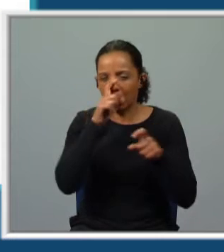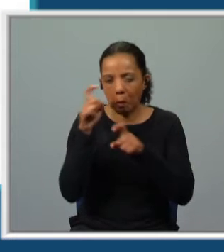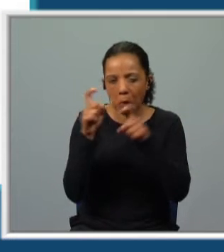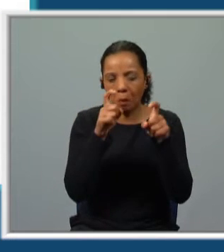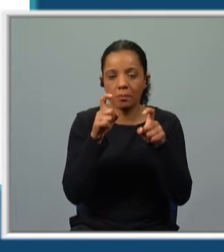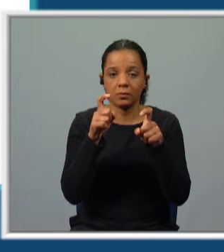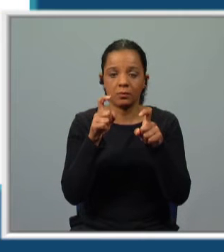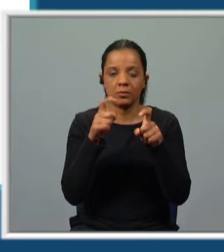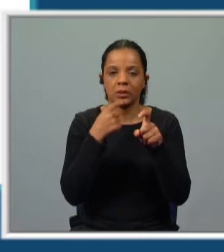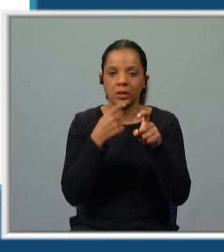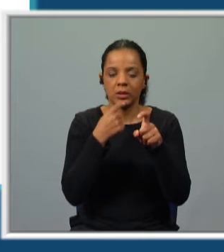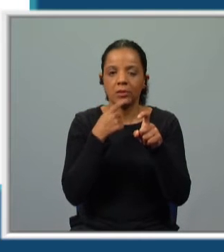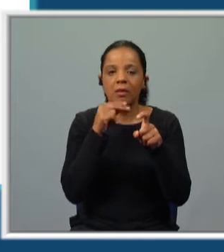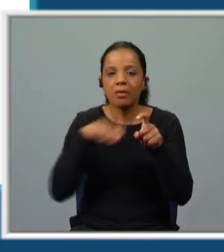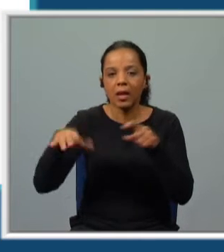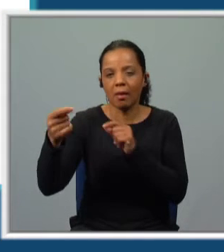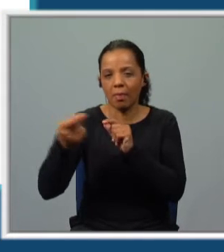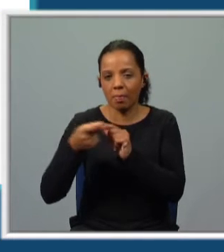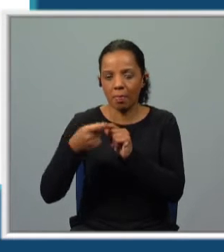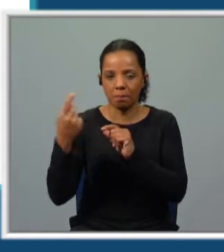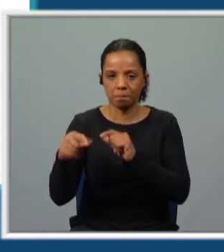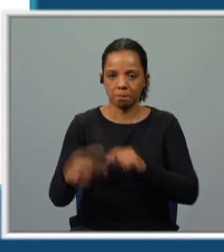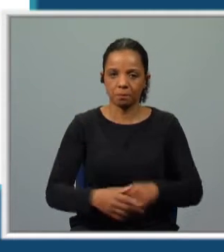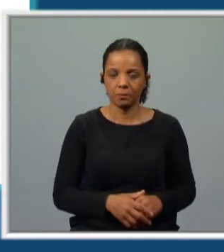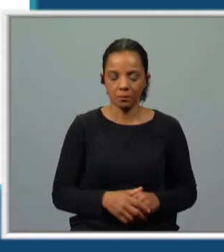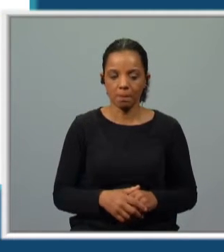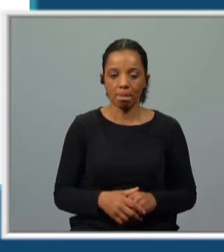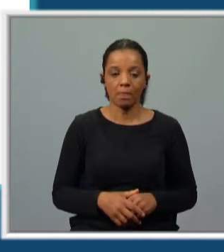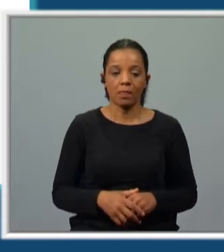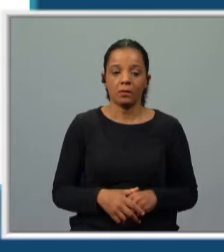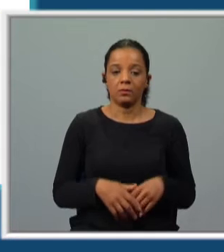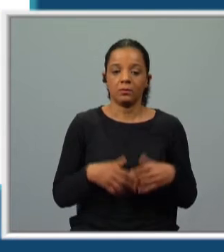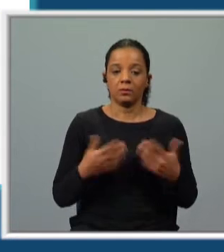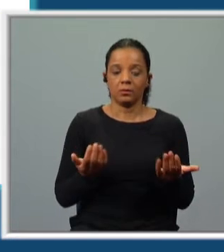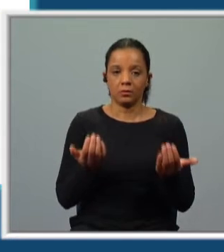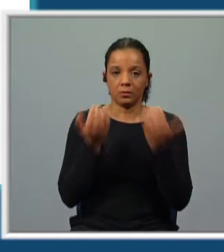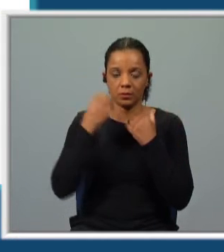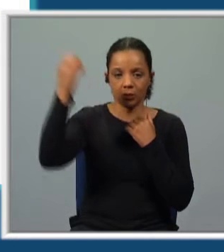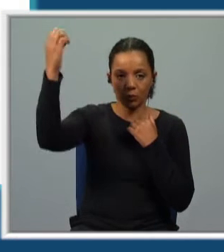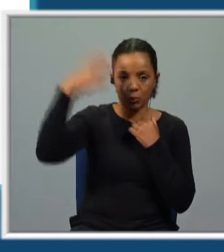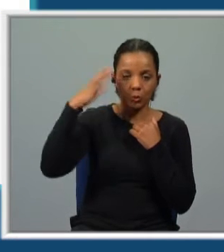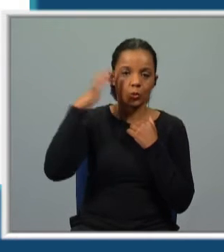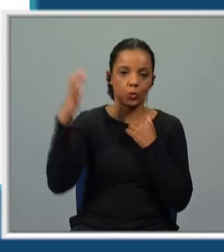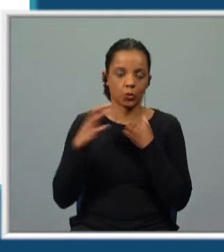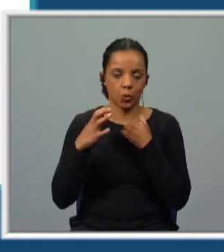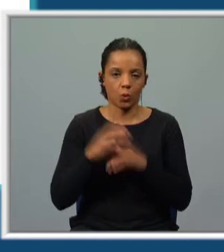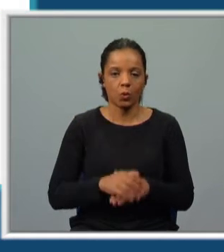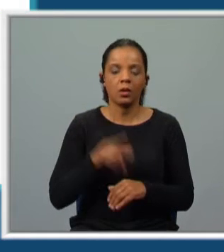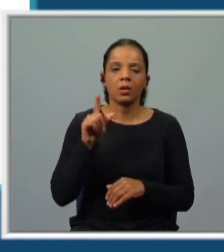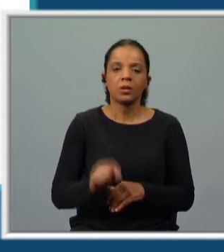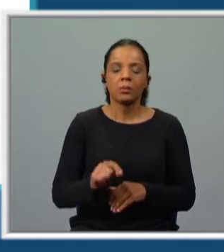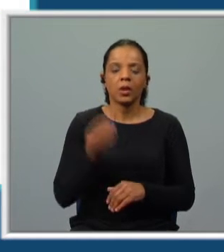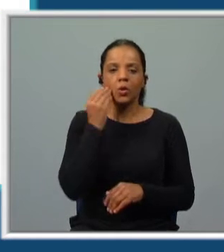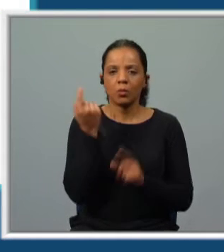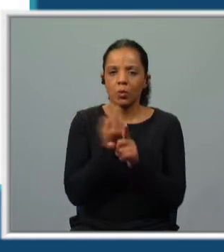indicando a proximidade de terra. Então, para além destas indicações da luz e do som, também indicações acerca